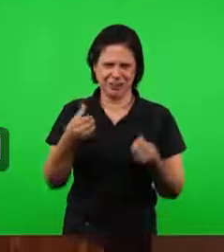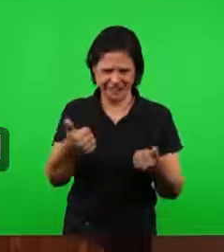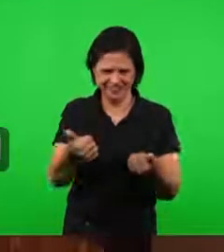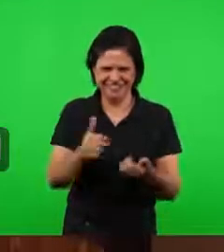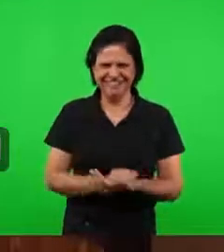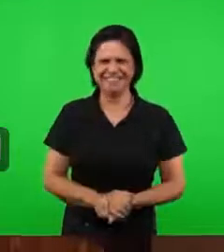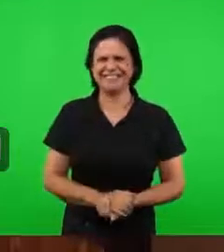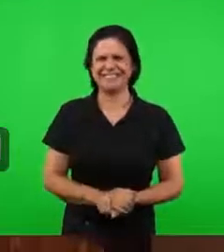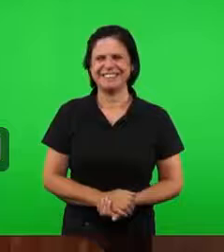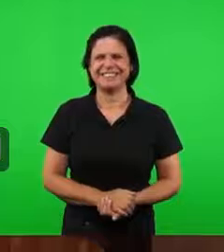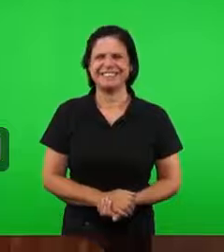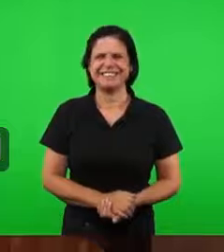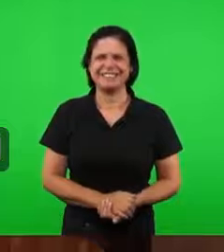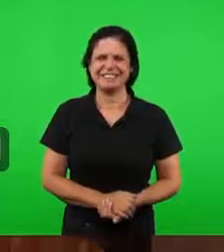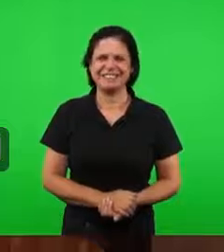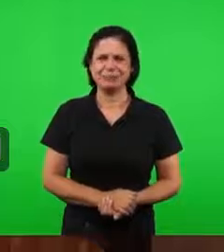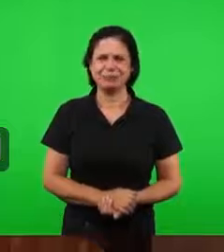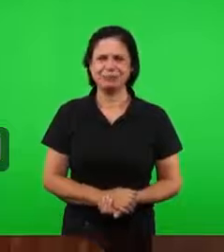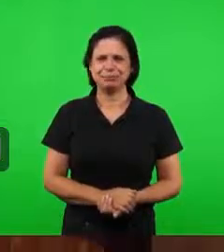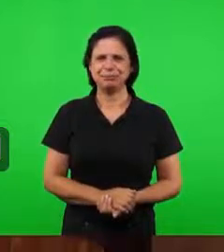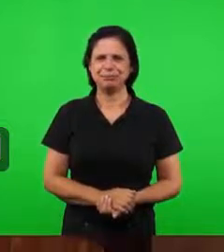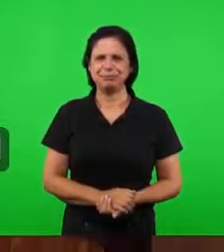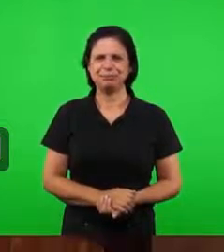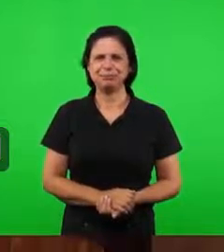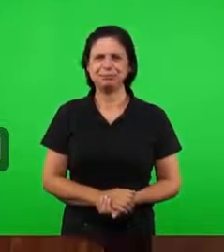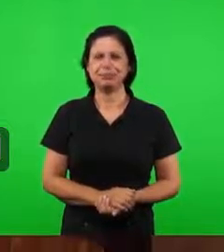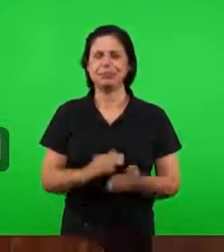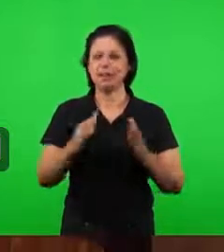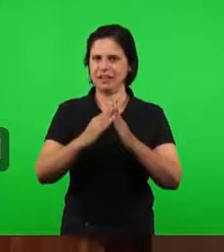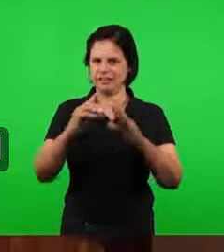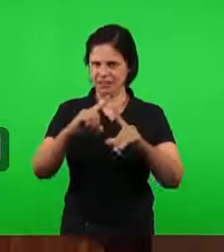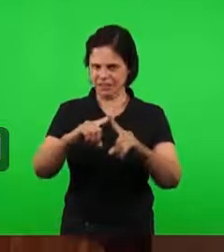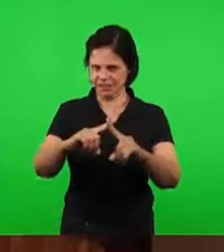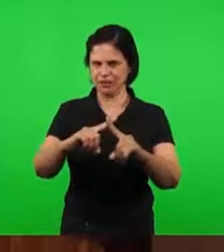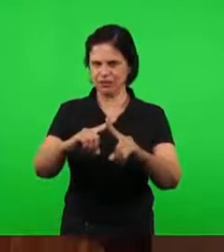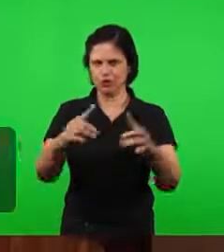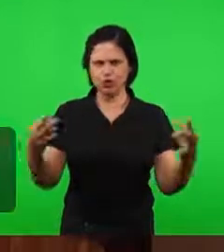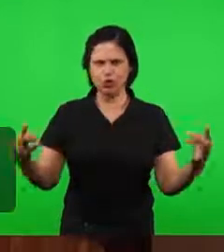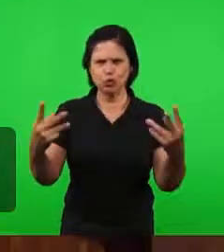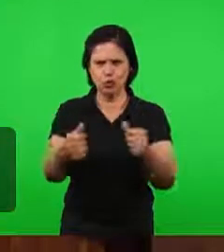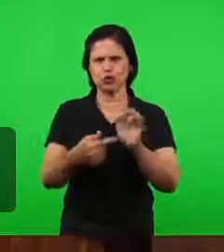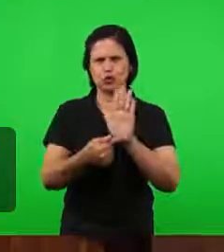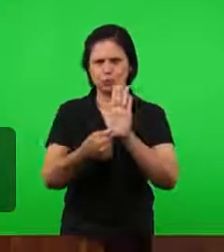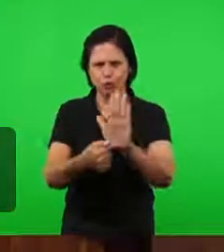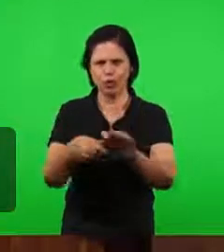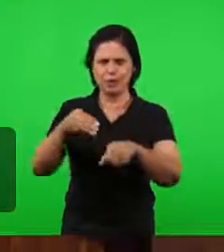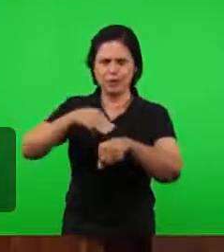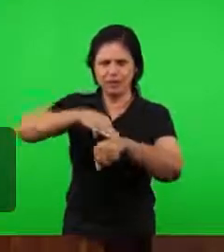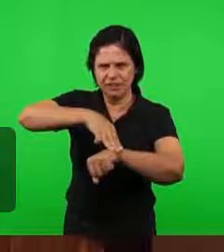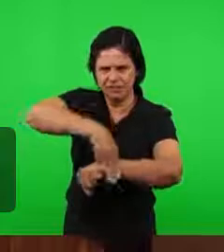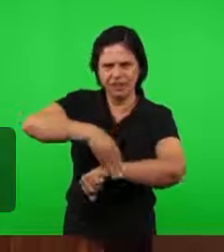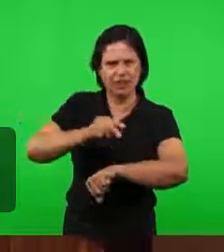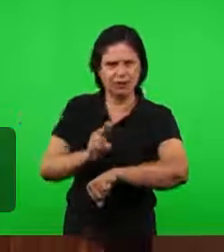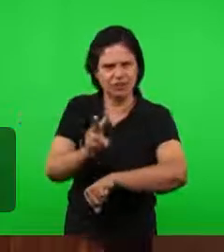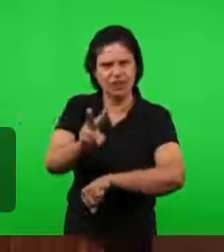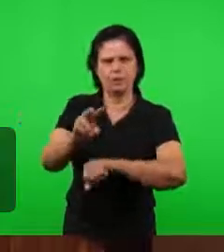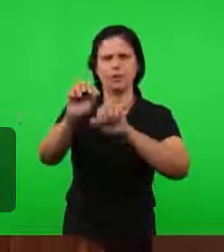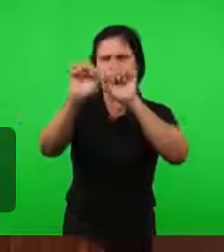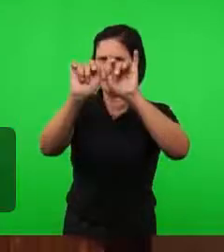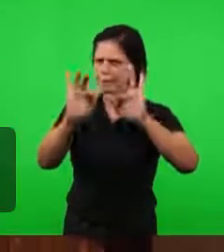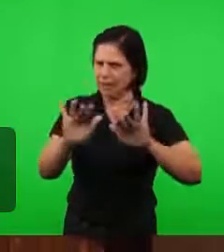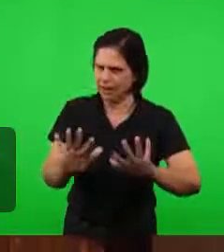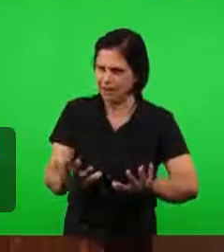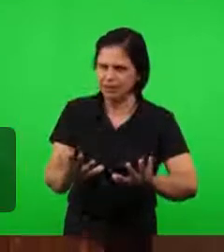As igrejas, todas se referem aos servos de Deus, aos ministérios, a bênção,